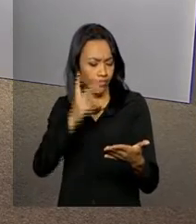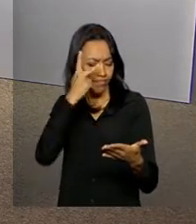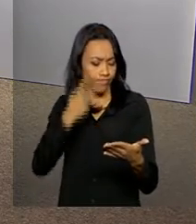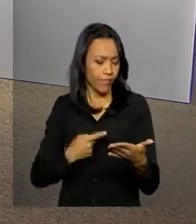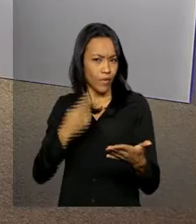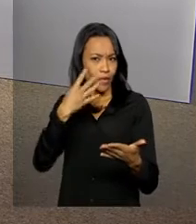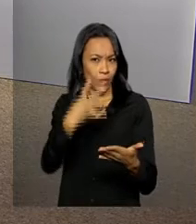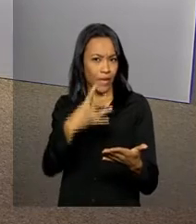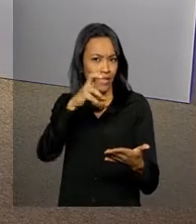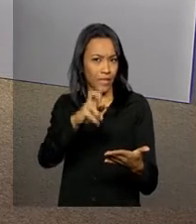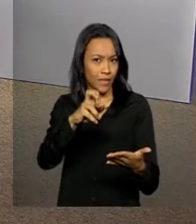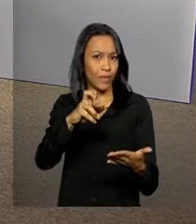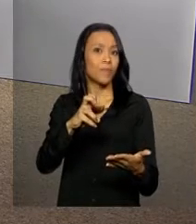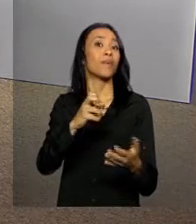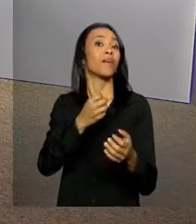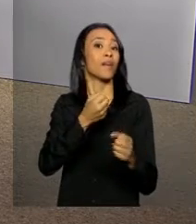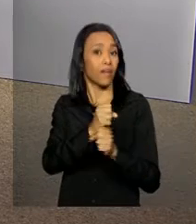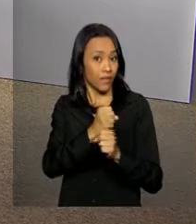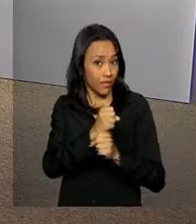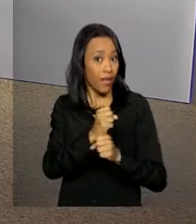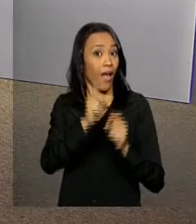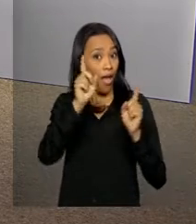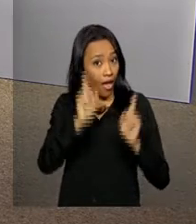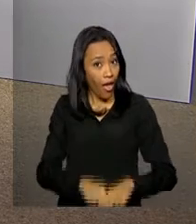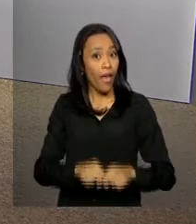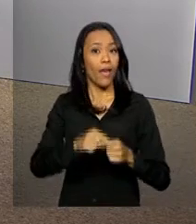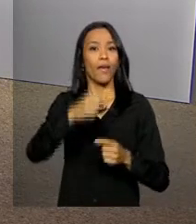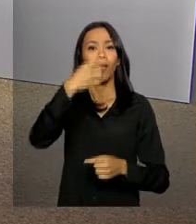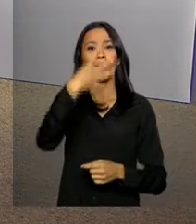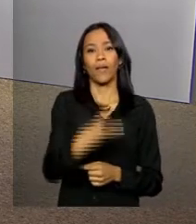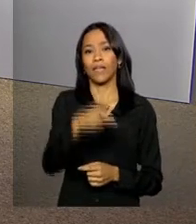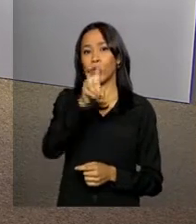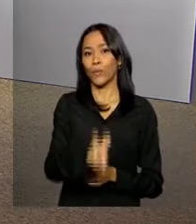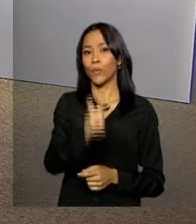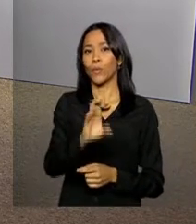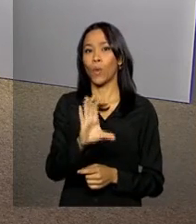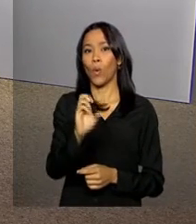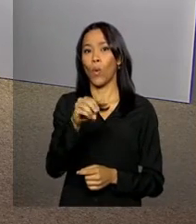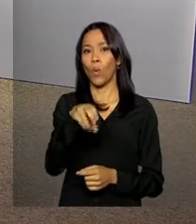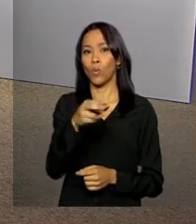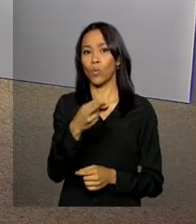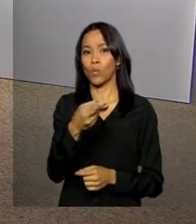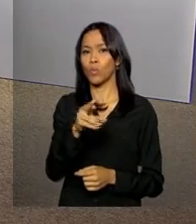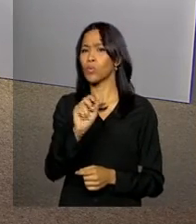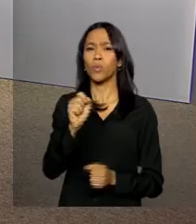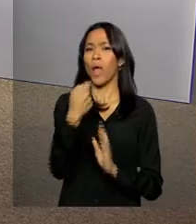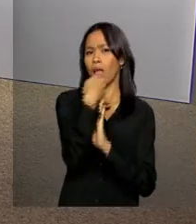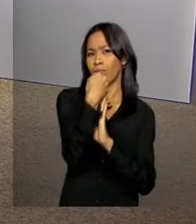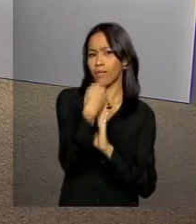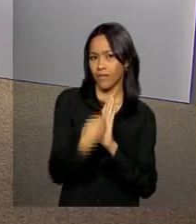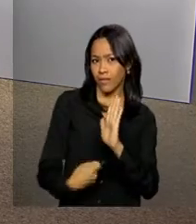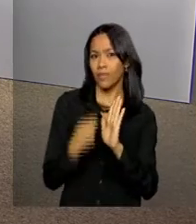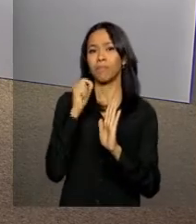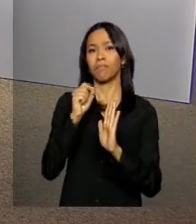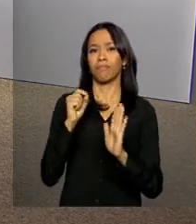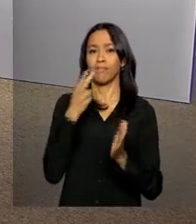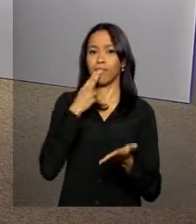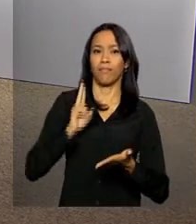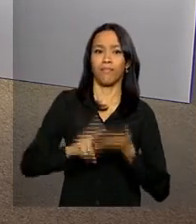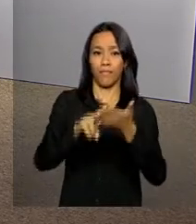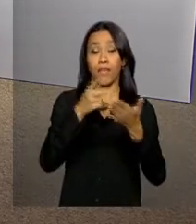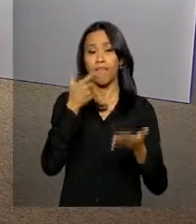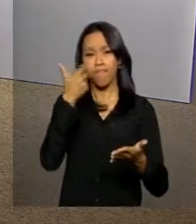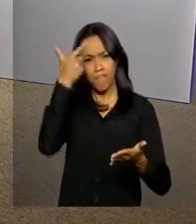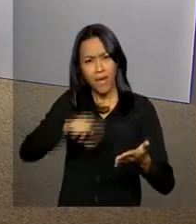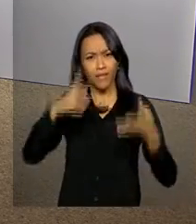aos 45 anos. Esse é o tema do 45º concurso internacional de redação de cartas. Quem tem as informações